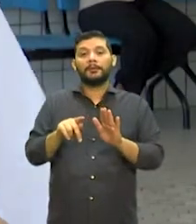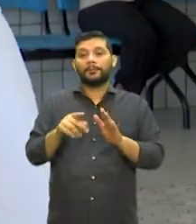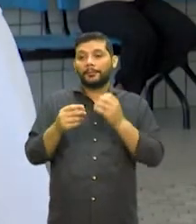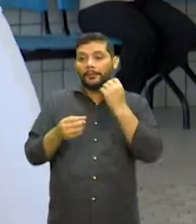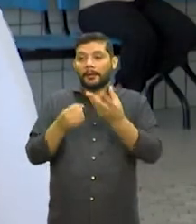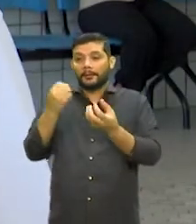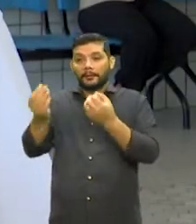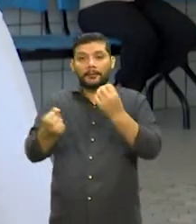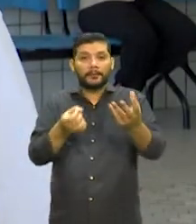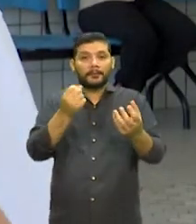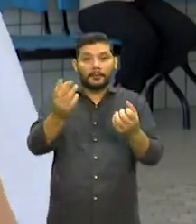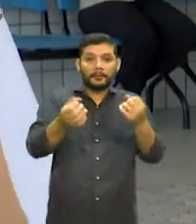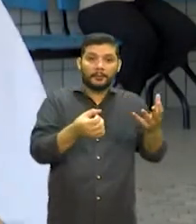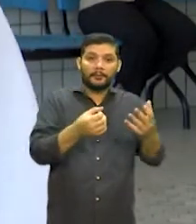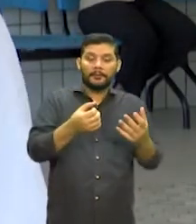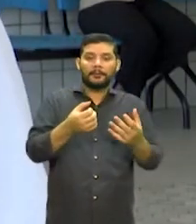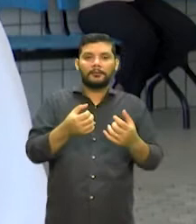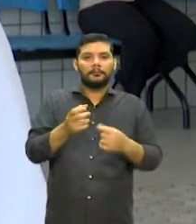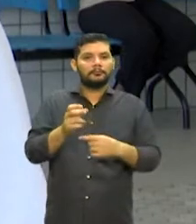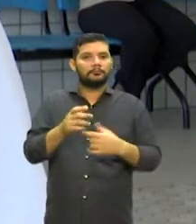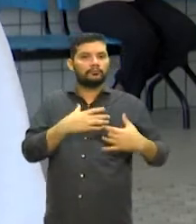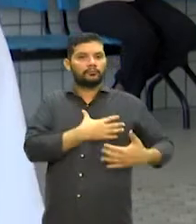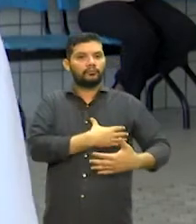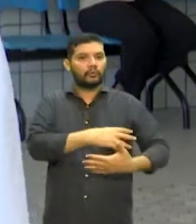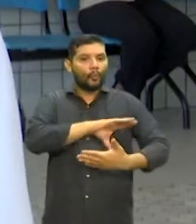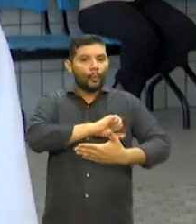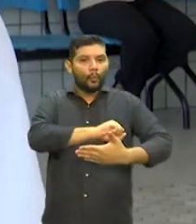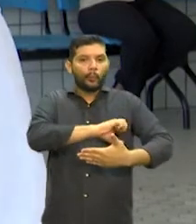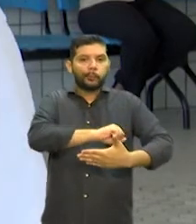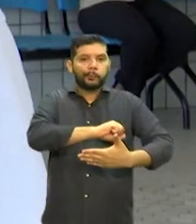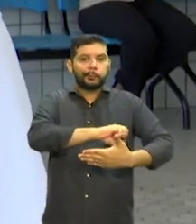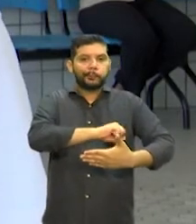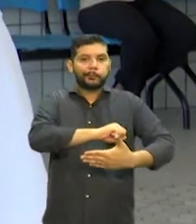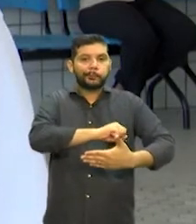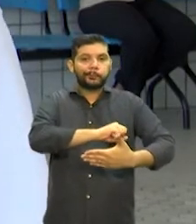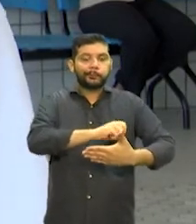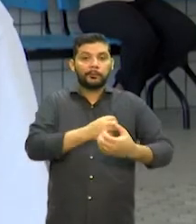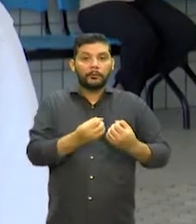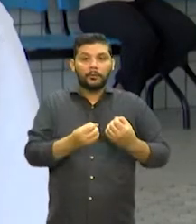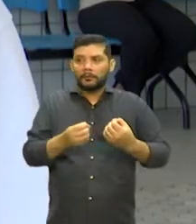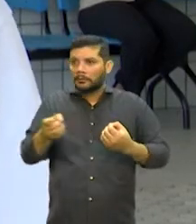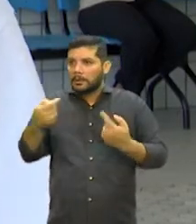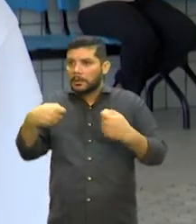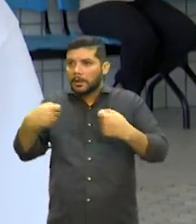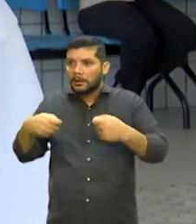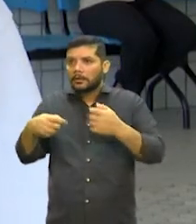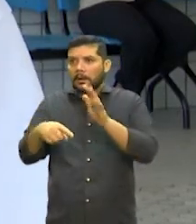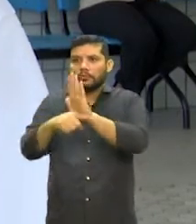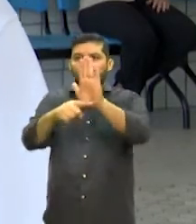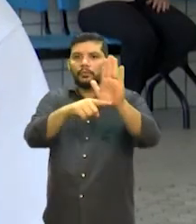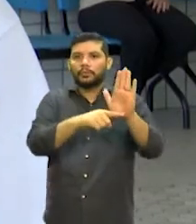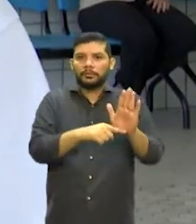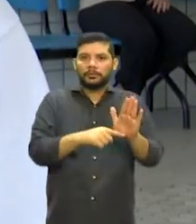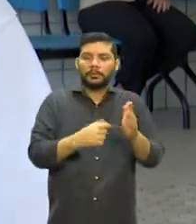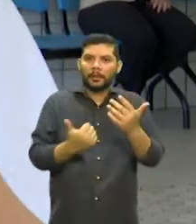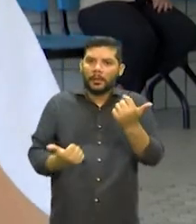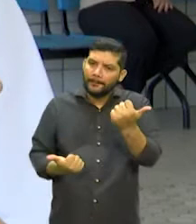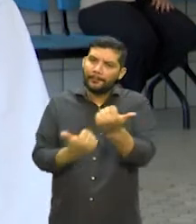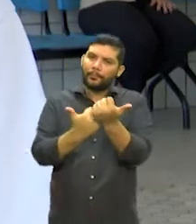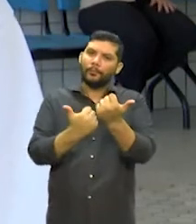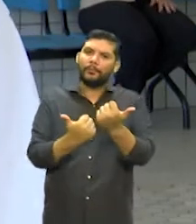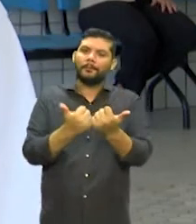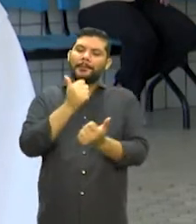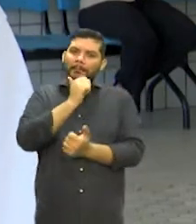E tanto que o nosso tema desse ano é que a proteção do aleitamento é uma responsabilidade de todos. Quanto mais pessoas apoiam, mais a mãe consegue